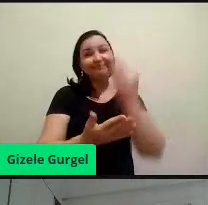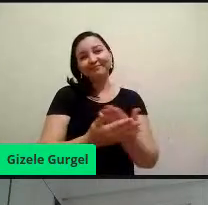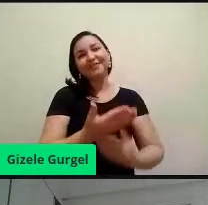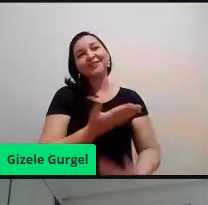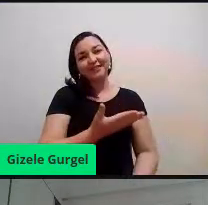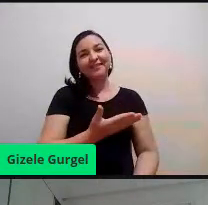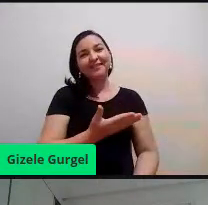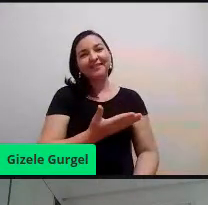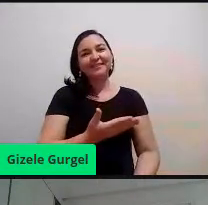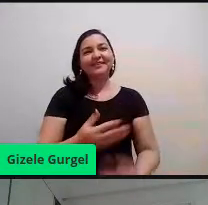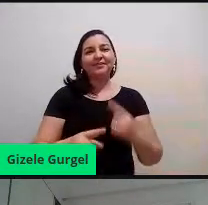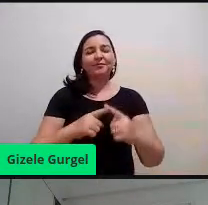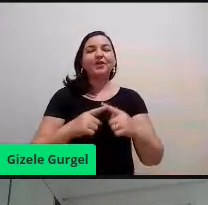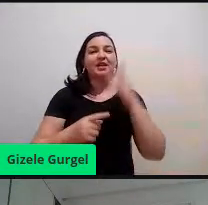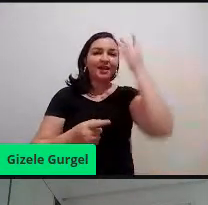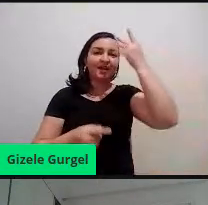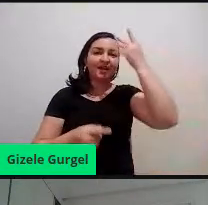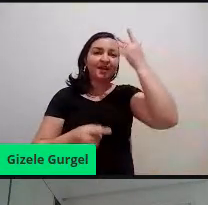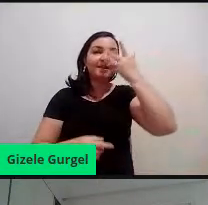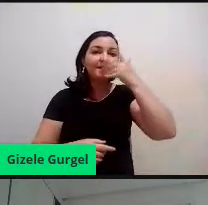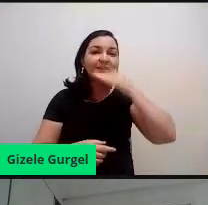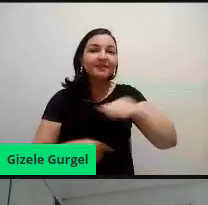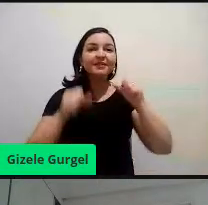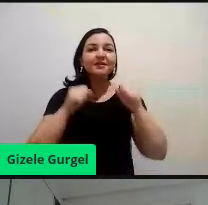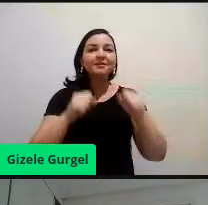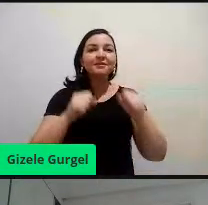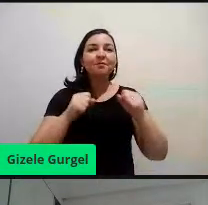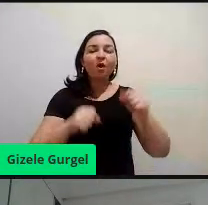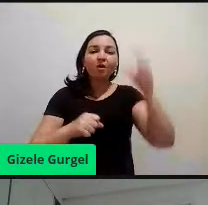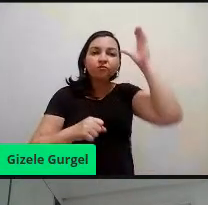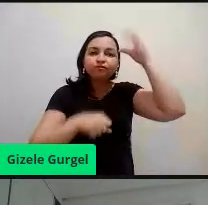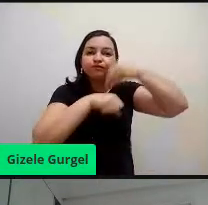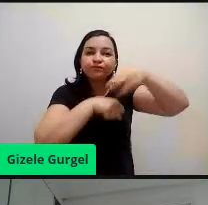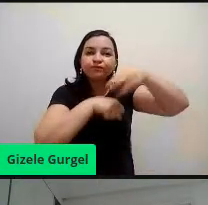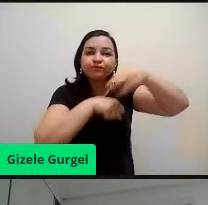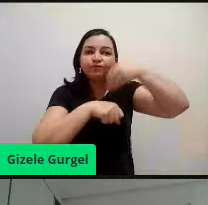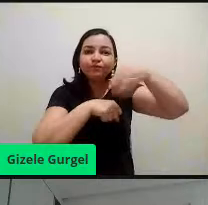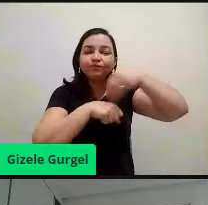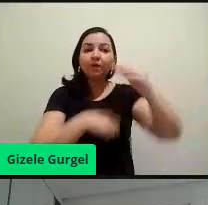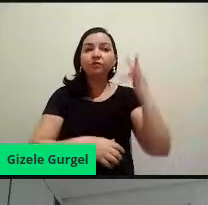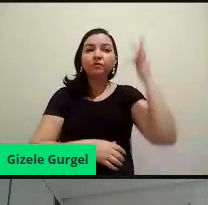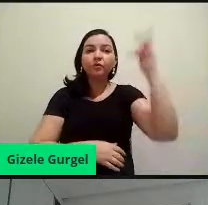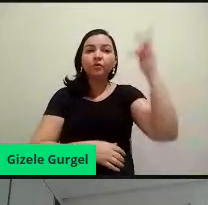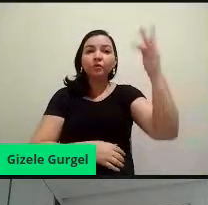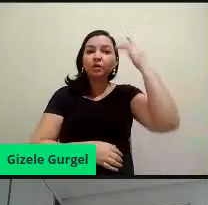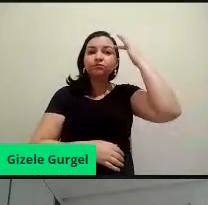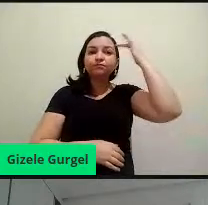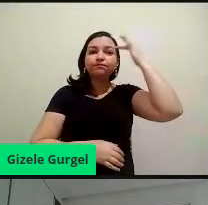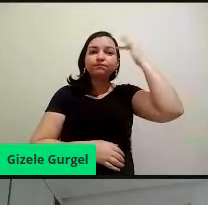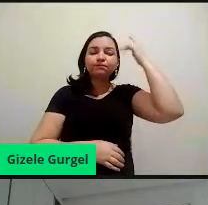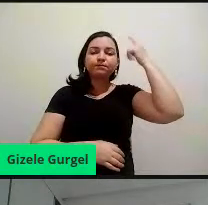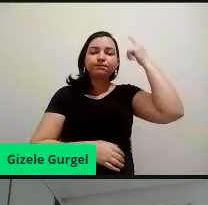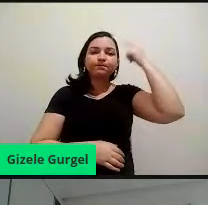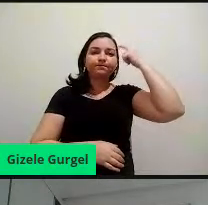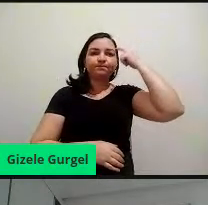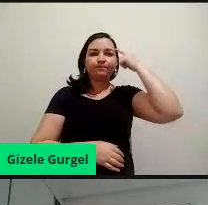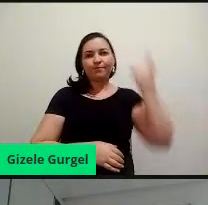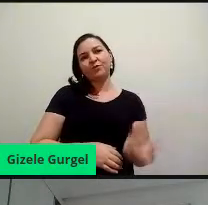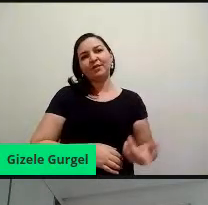a gente acredita que as crianças conscientes são os futuros, né, adultos conscientes, então, eles levam para a casa dele,